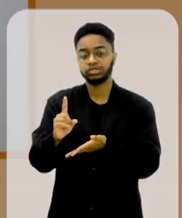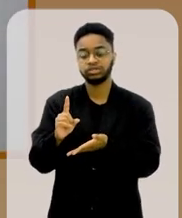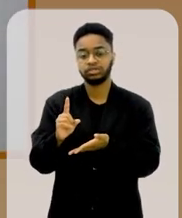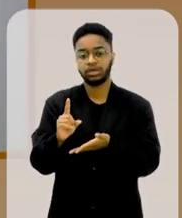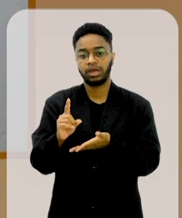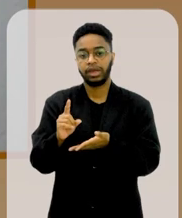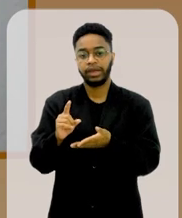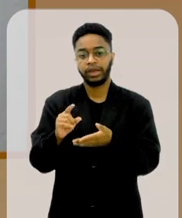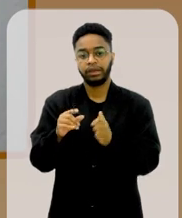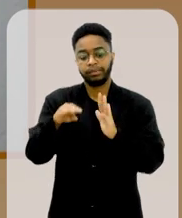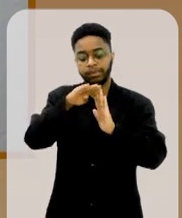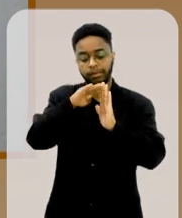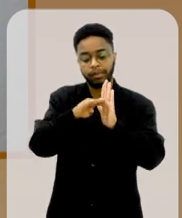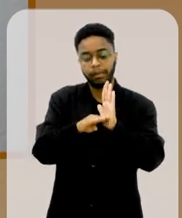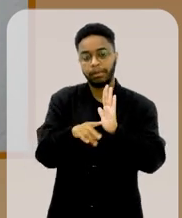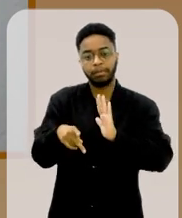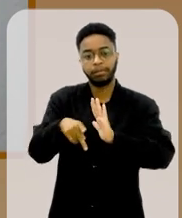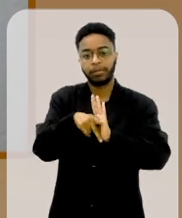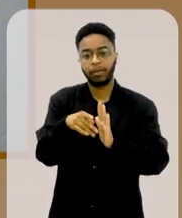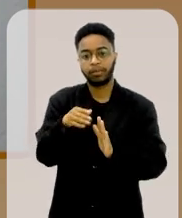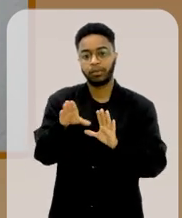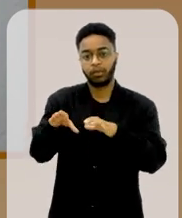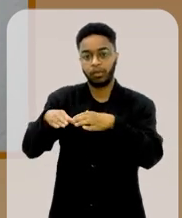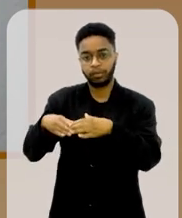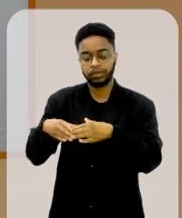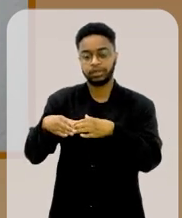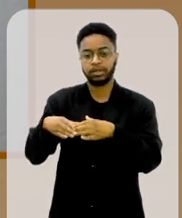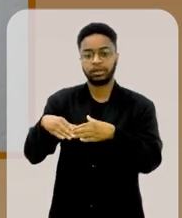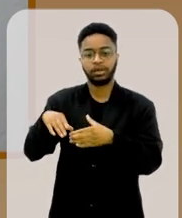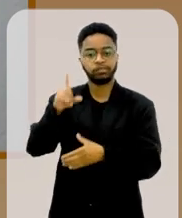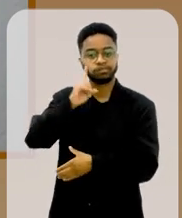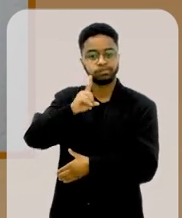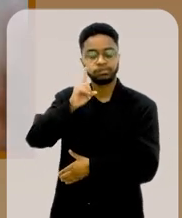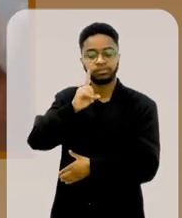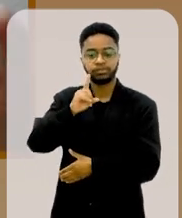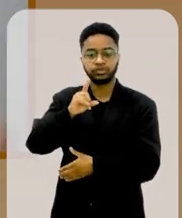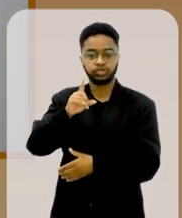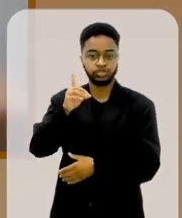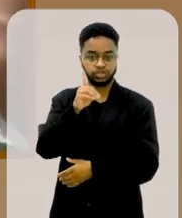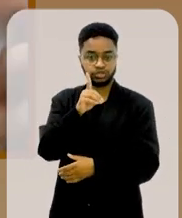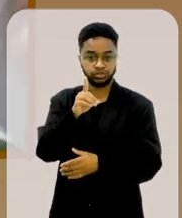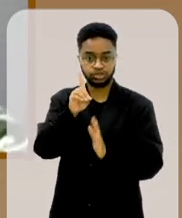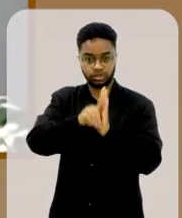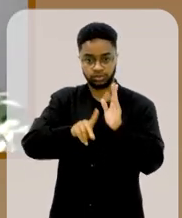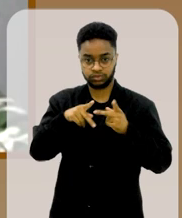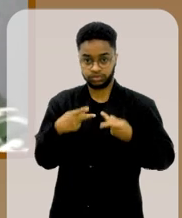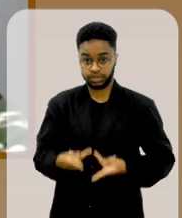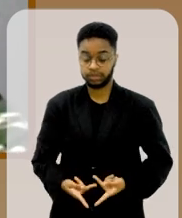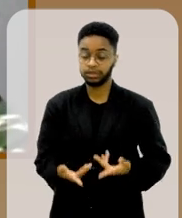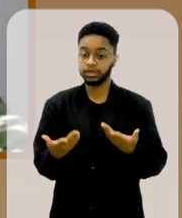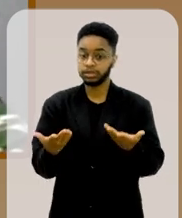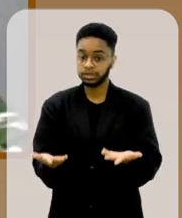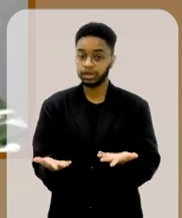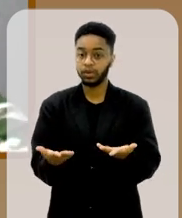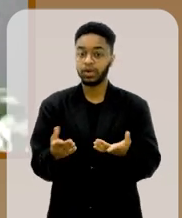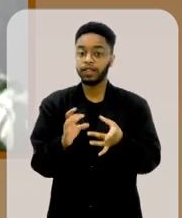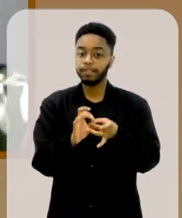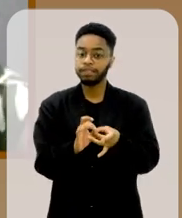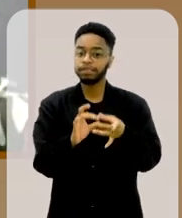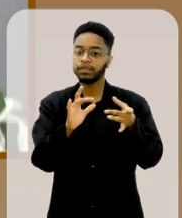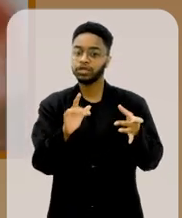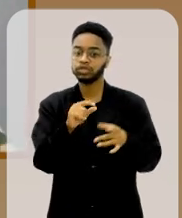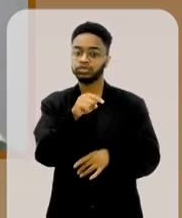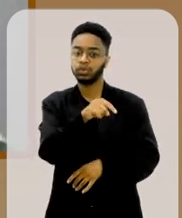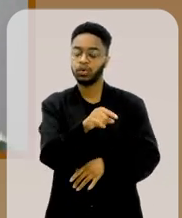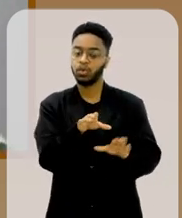determina, ao que solicitou o Comitê Interamericano Direitos Humanos e deixou essa brecha para